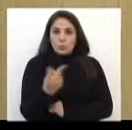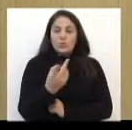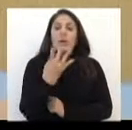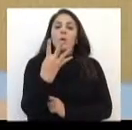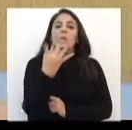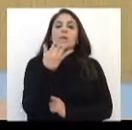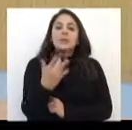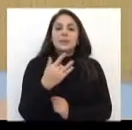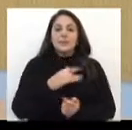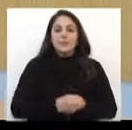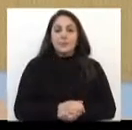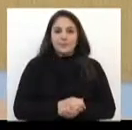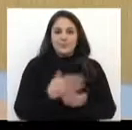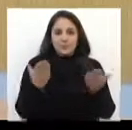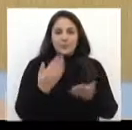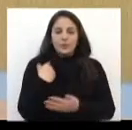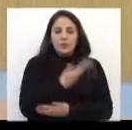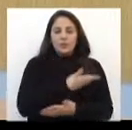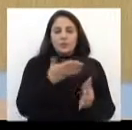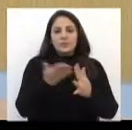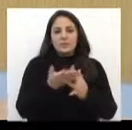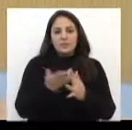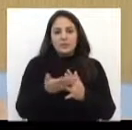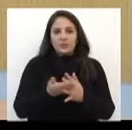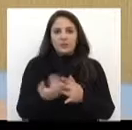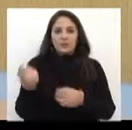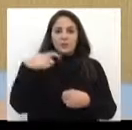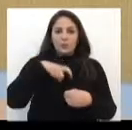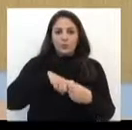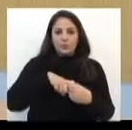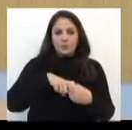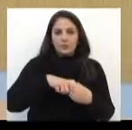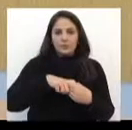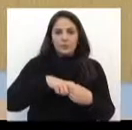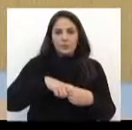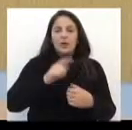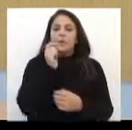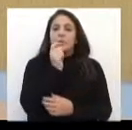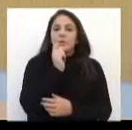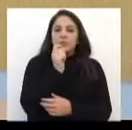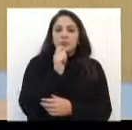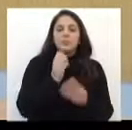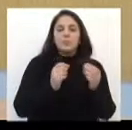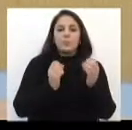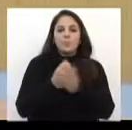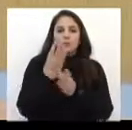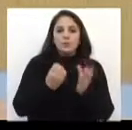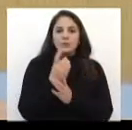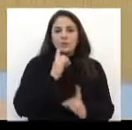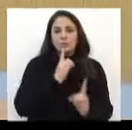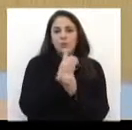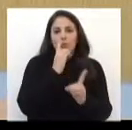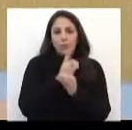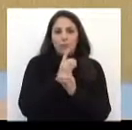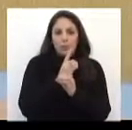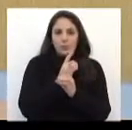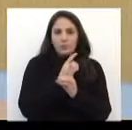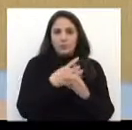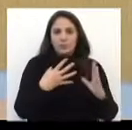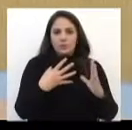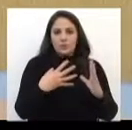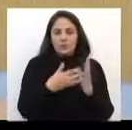tarde. E agora nós vamos para o intervalo e retornamos com a reportagem produzida no encontro da Rede de